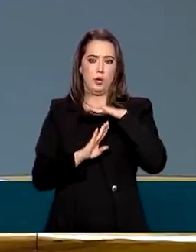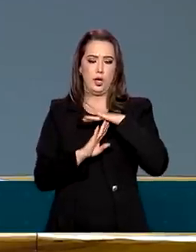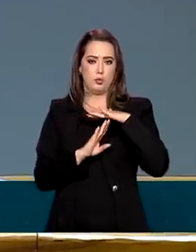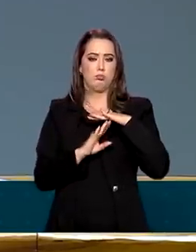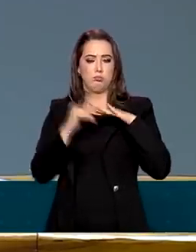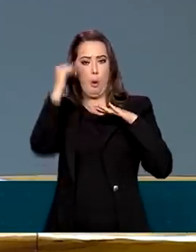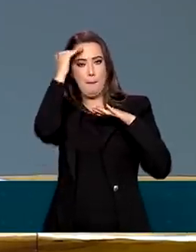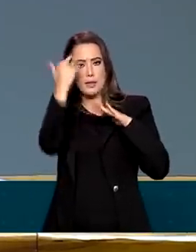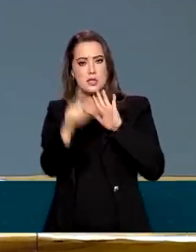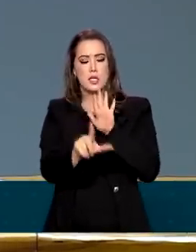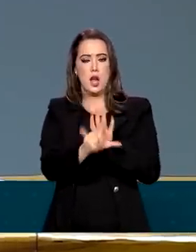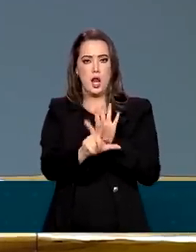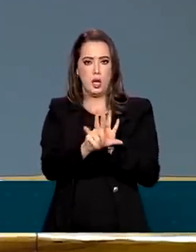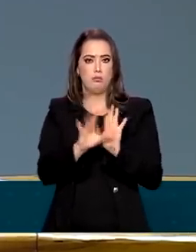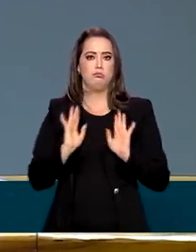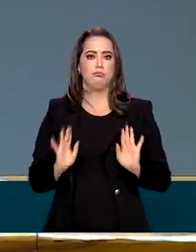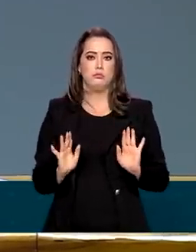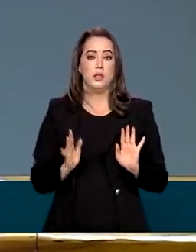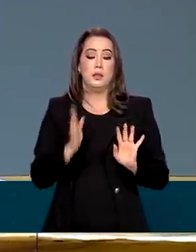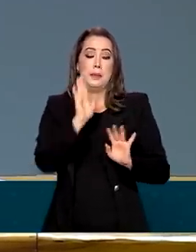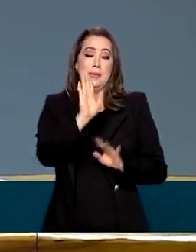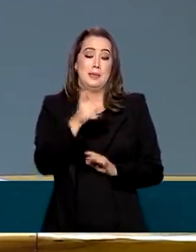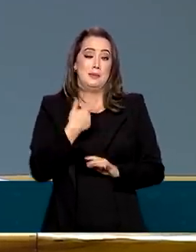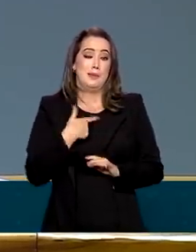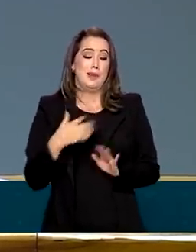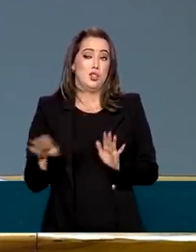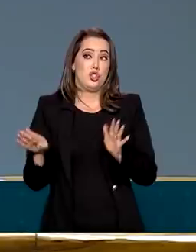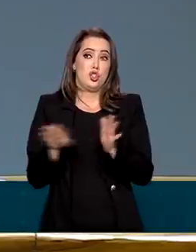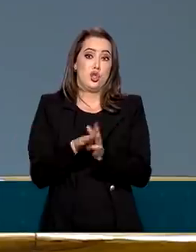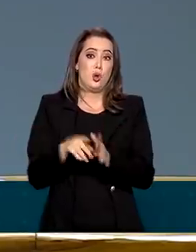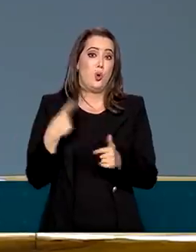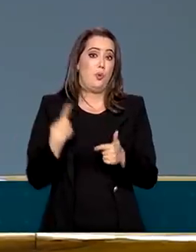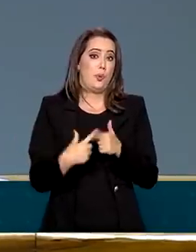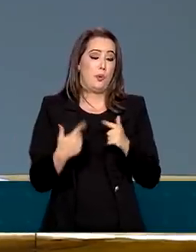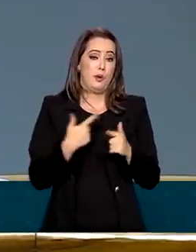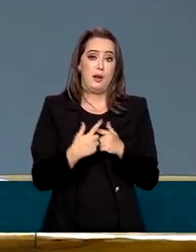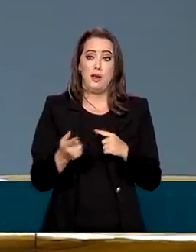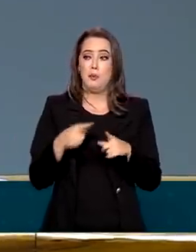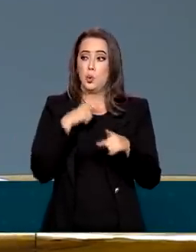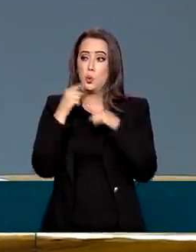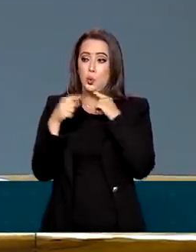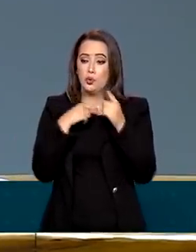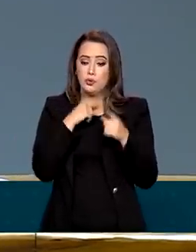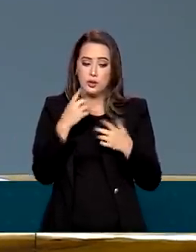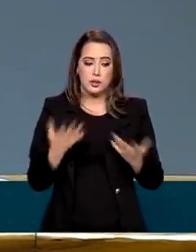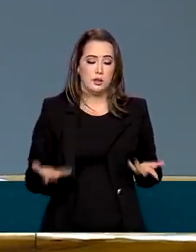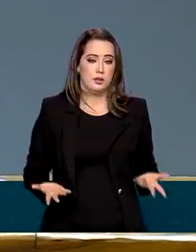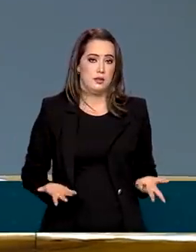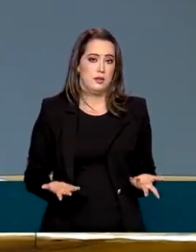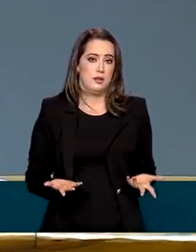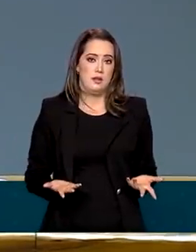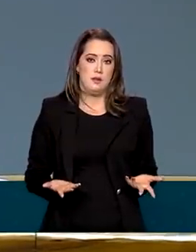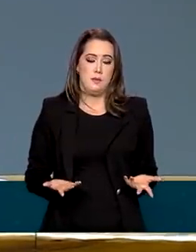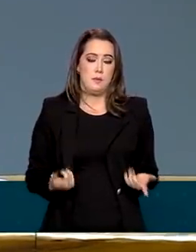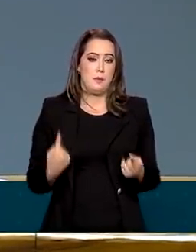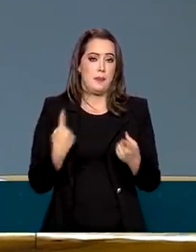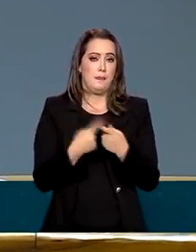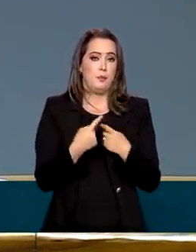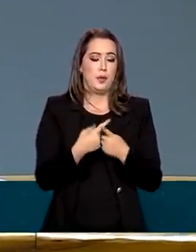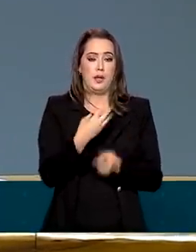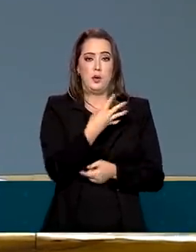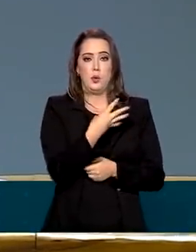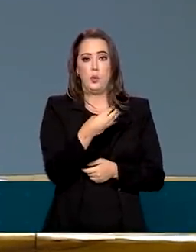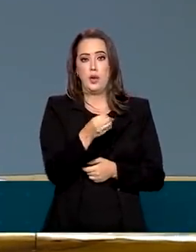fiscal. Quando chegou o meteoro, e eu repito que foi uma incerteza muito grande, porque dos 40